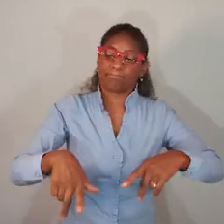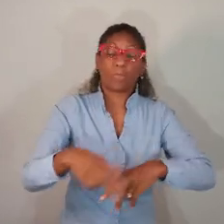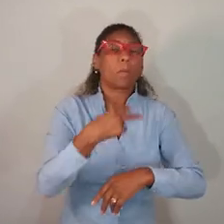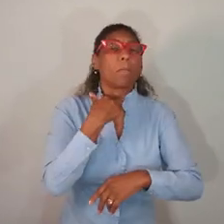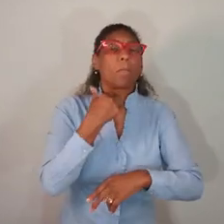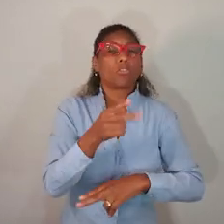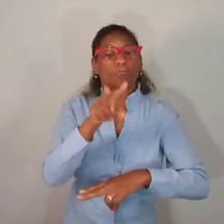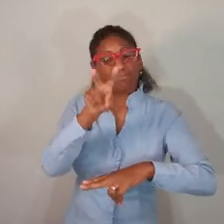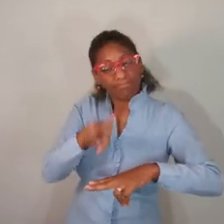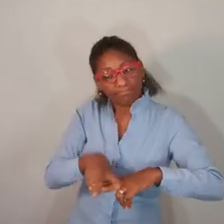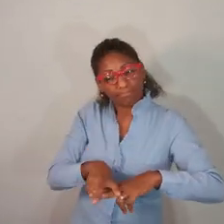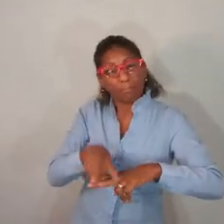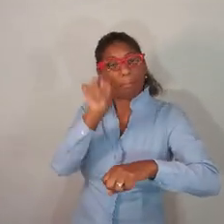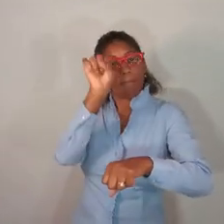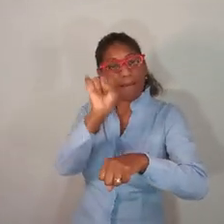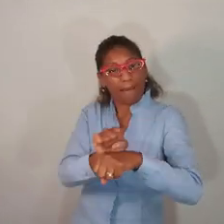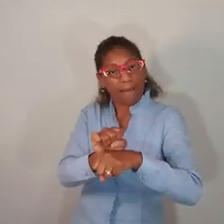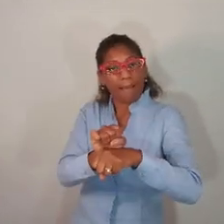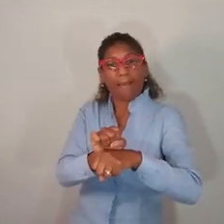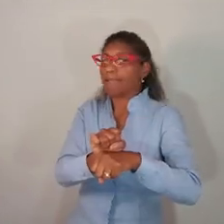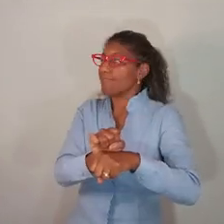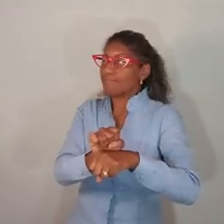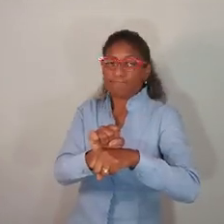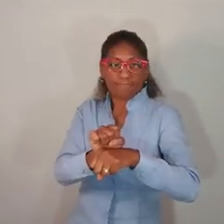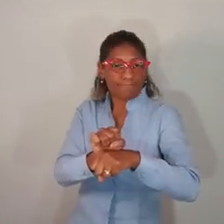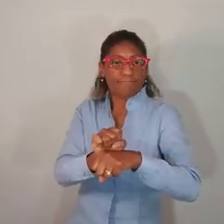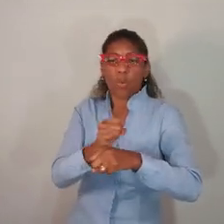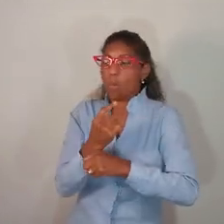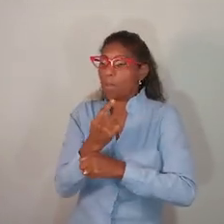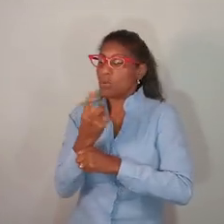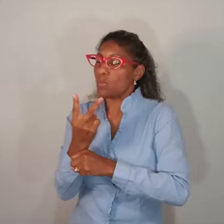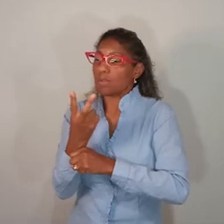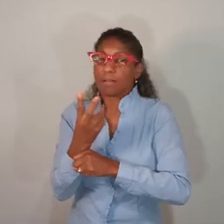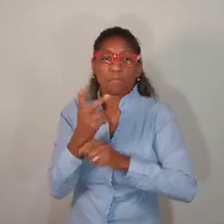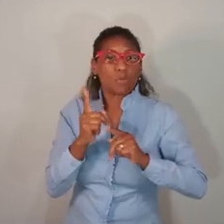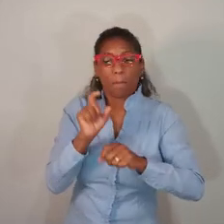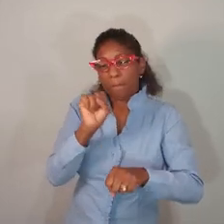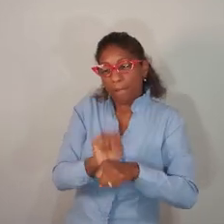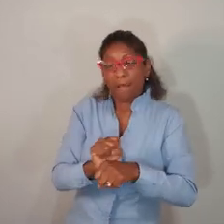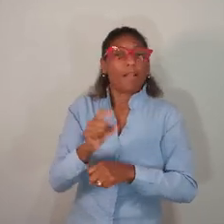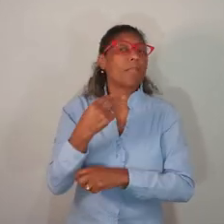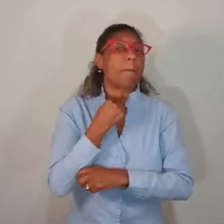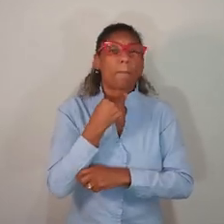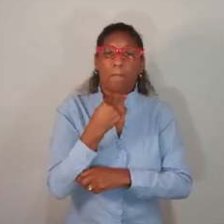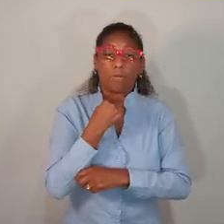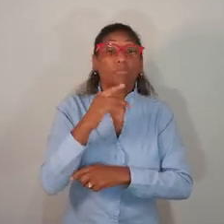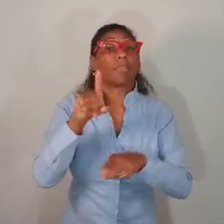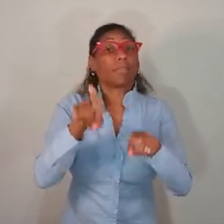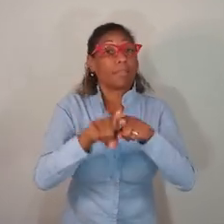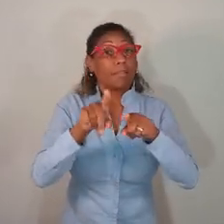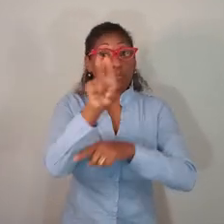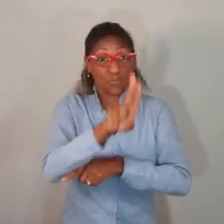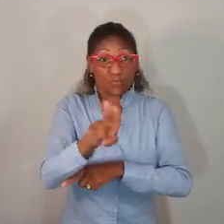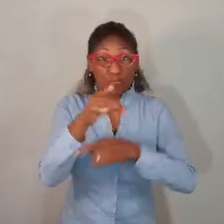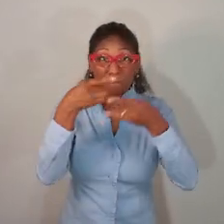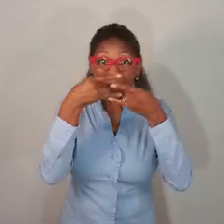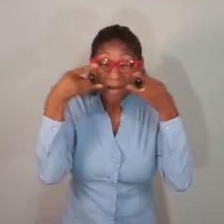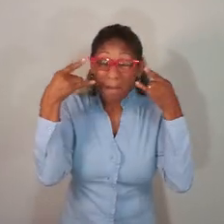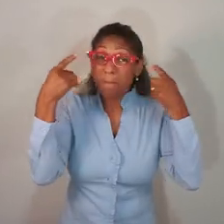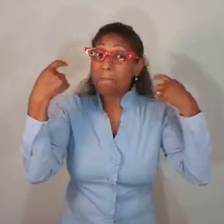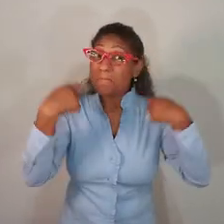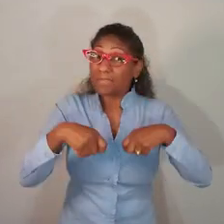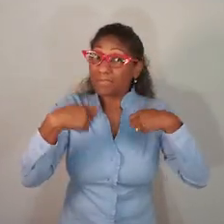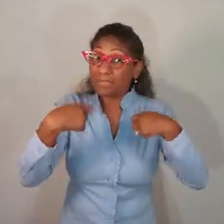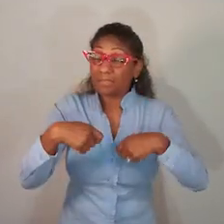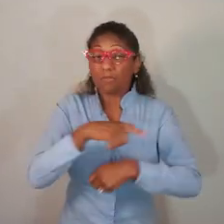faixas de areia das praias, só podem ser utilizados para a circulação e com o uso de máscara. É proibida a permanência